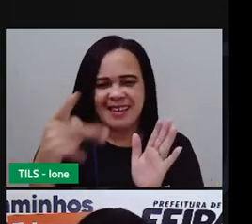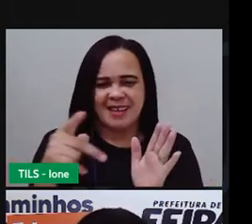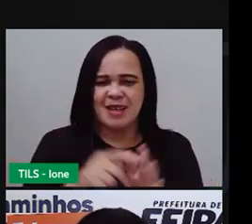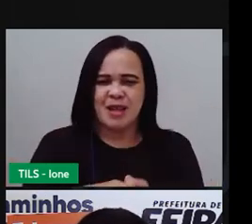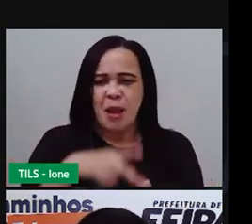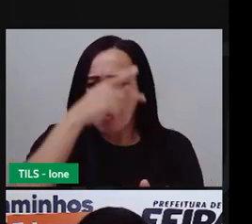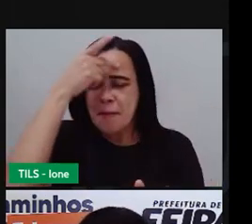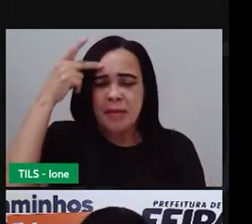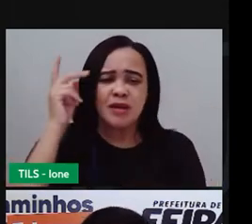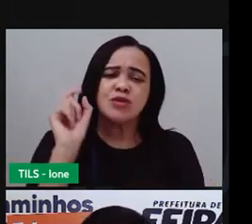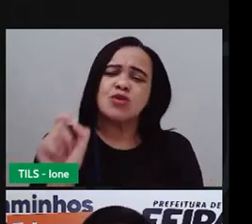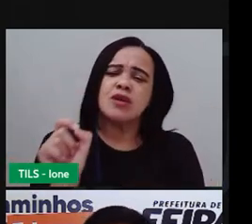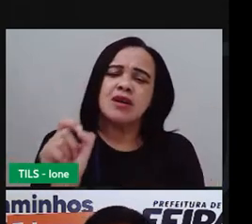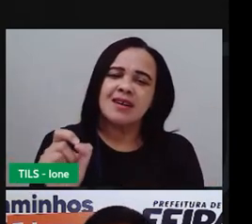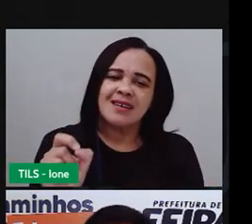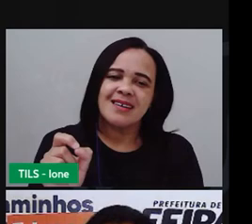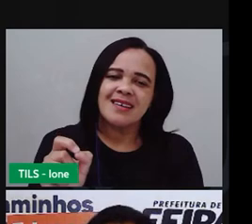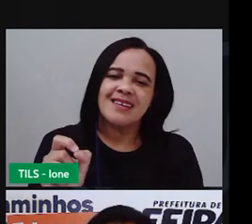essa pessoa